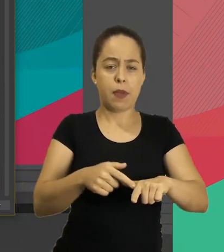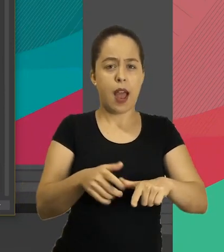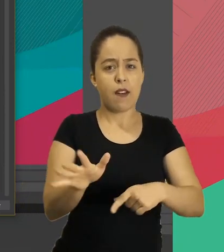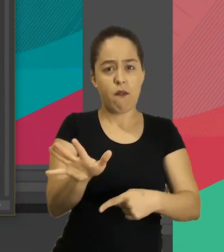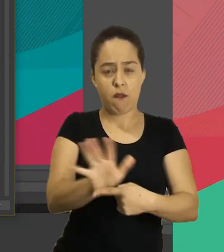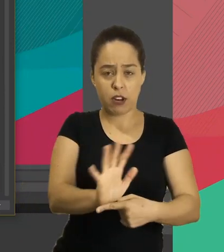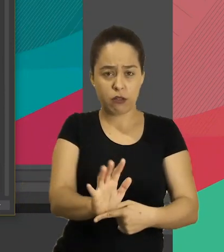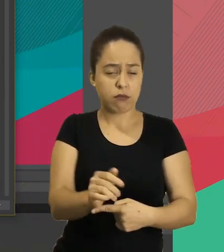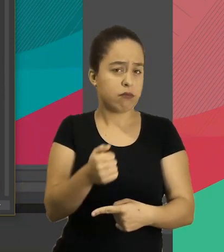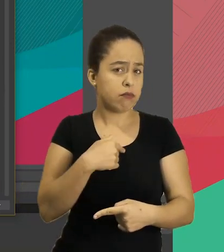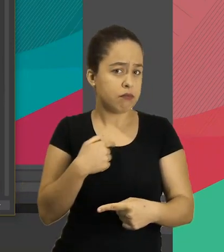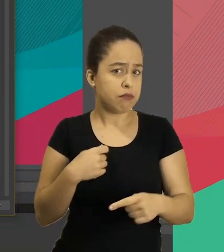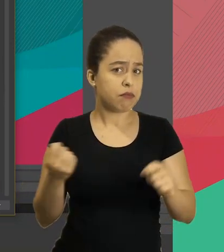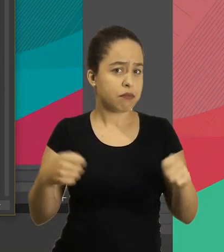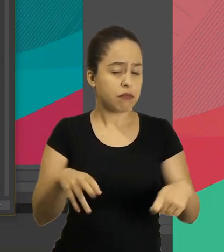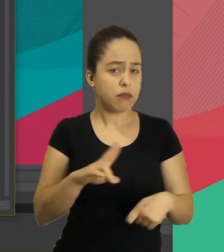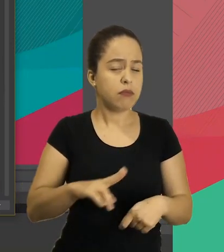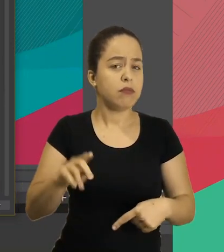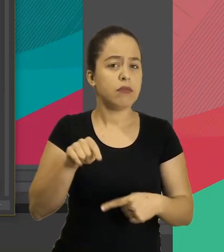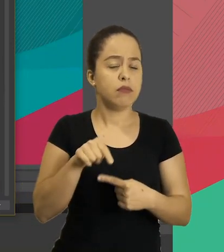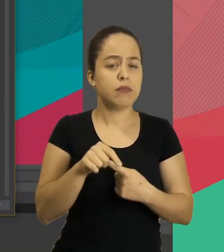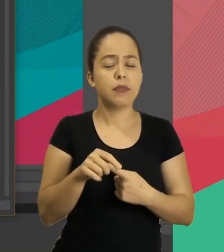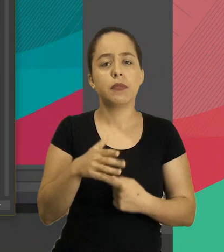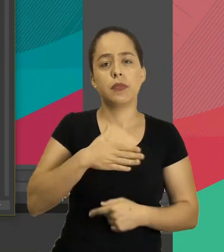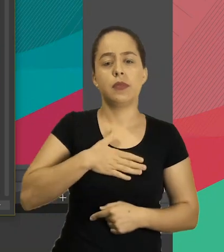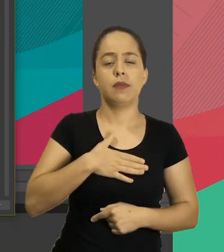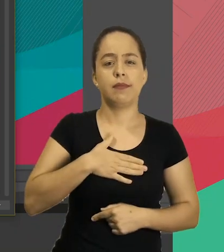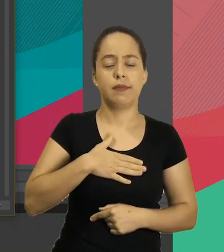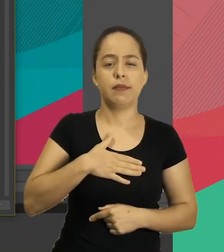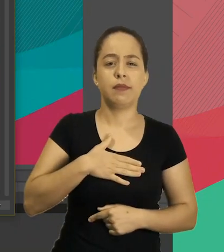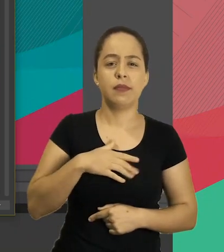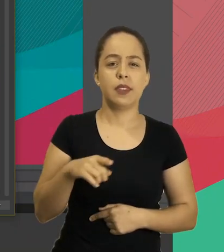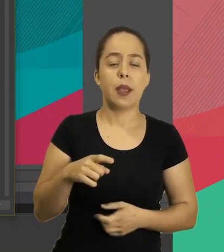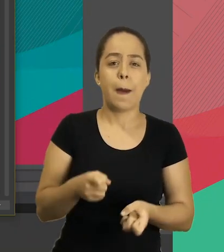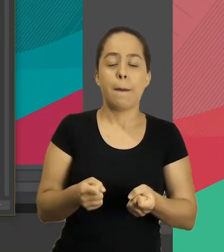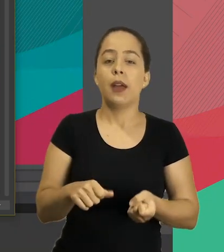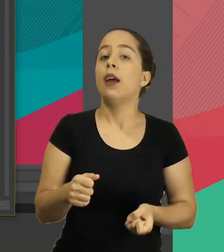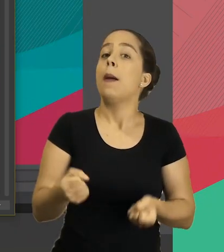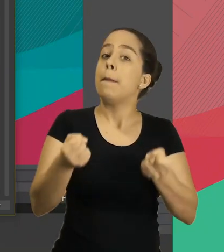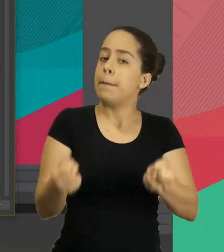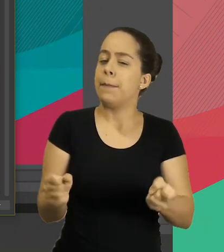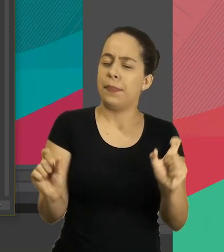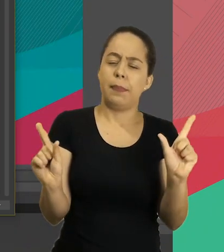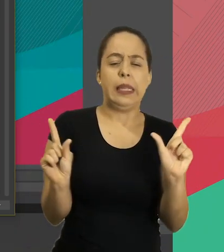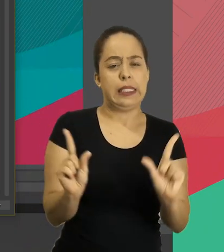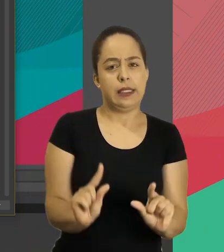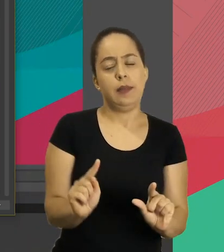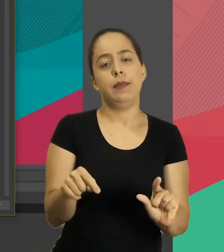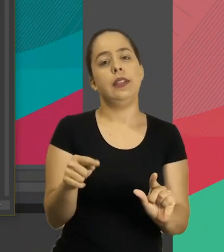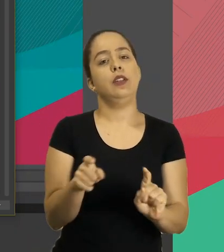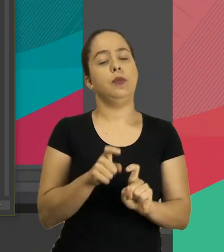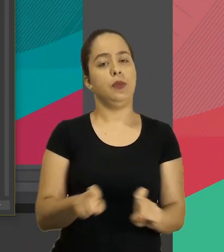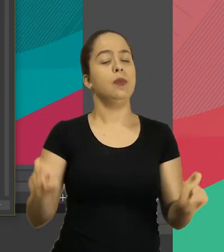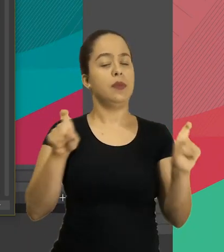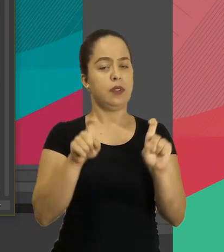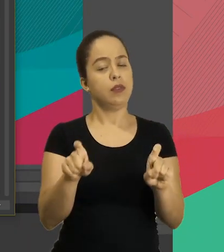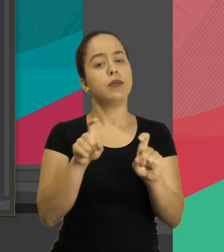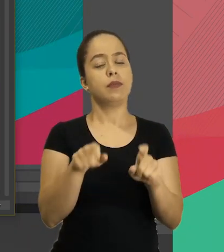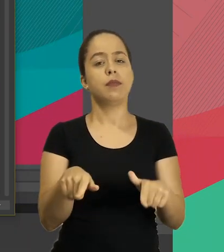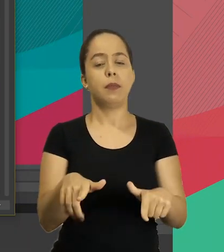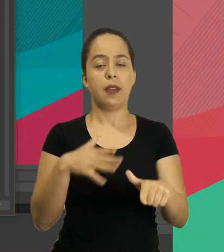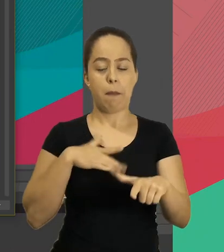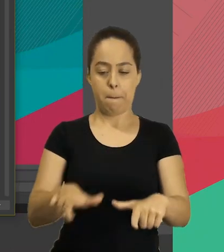a placa de vídeo eu utilizo aqui da esse encoder aqui da placa de vídeo pra pesar menos pro